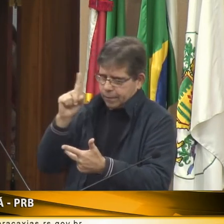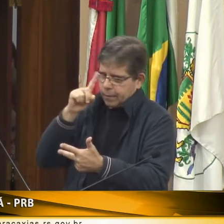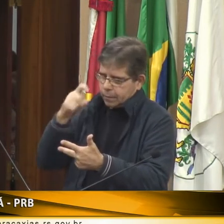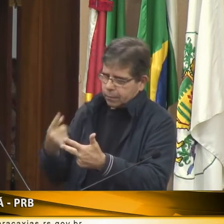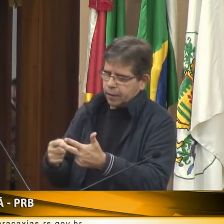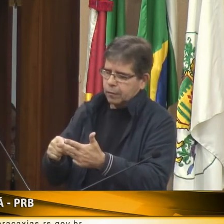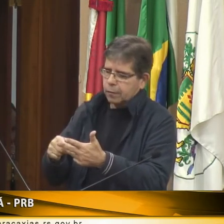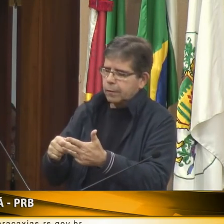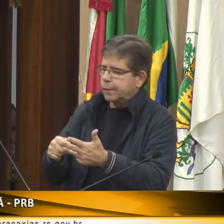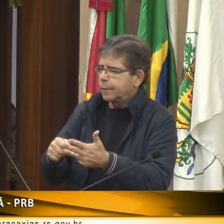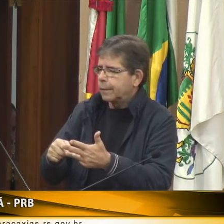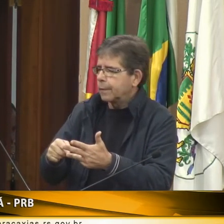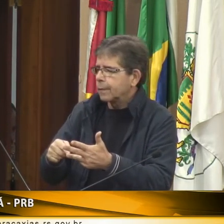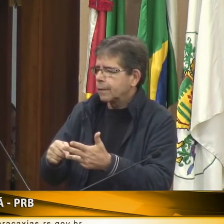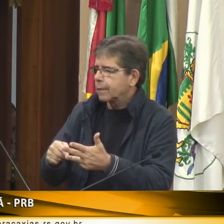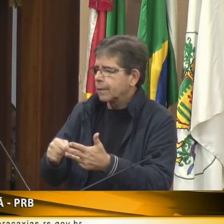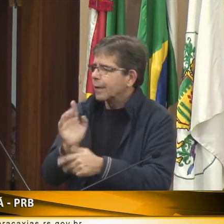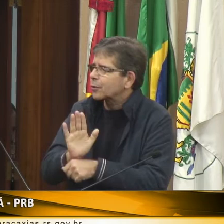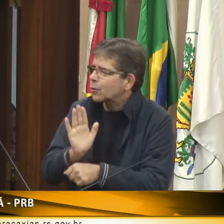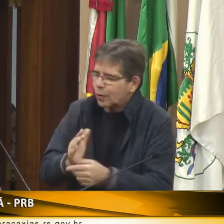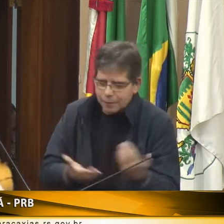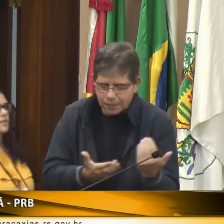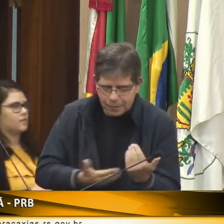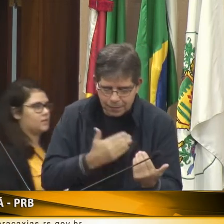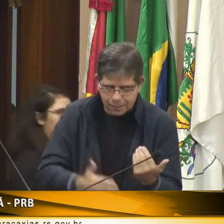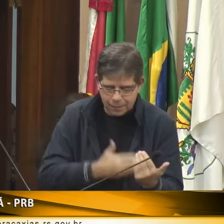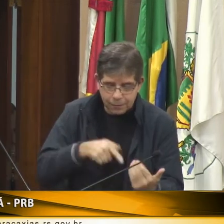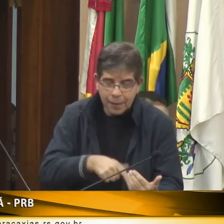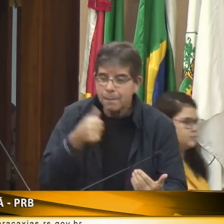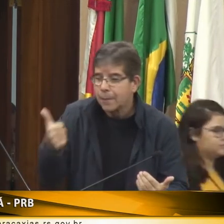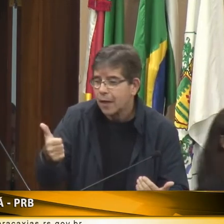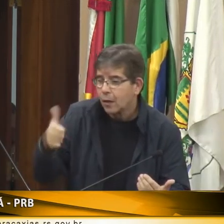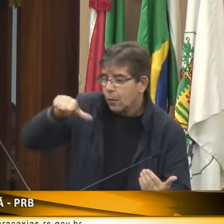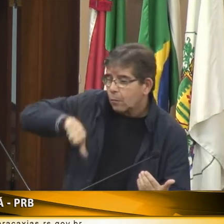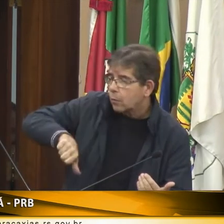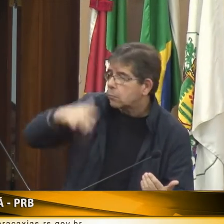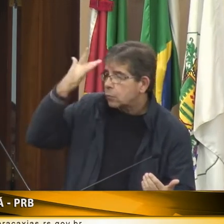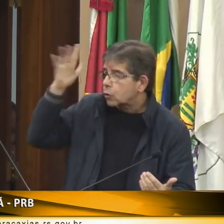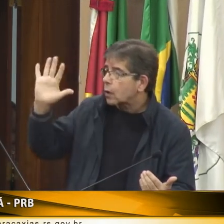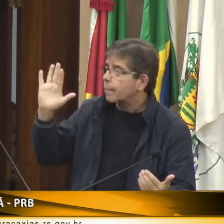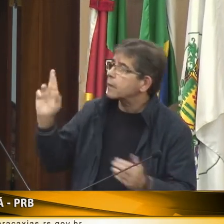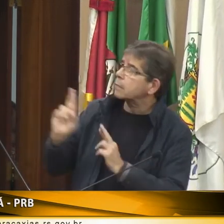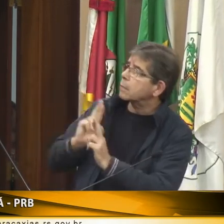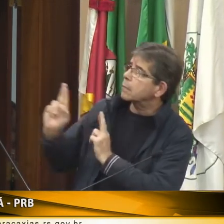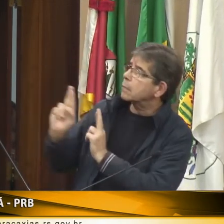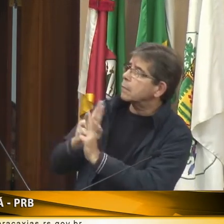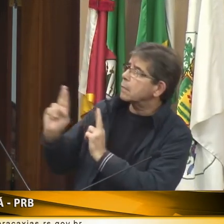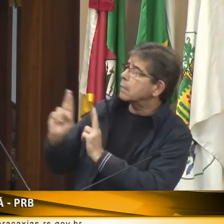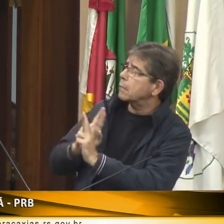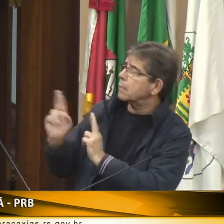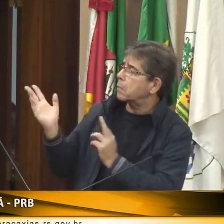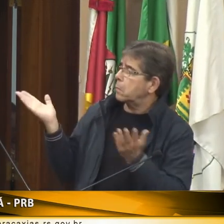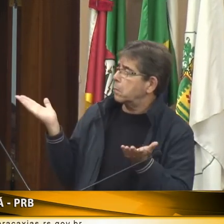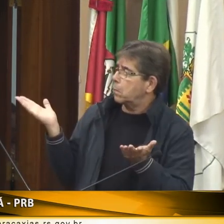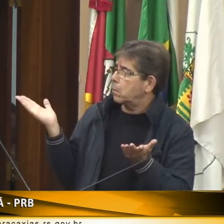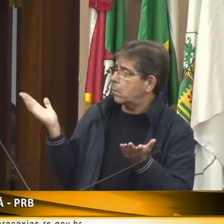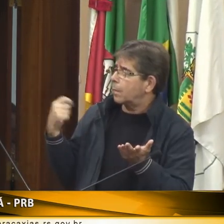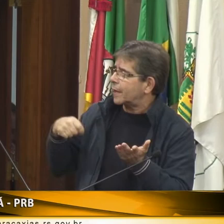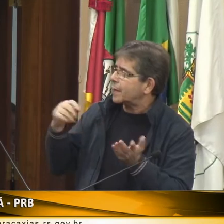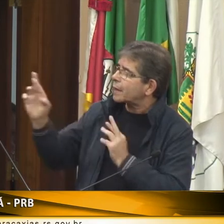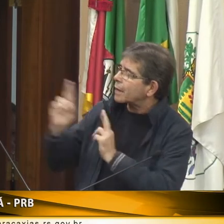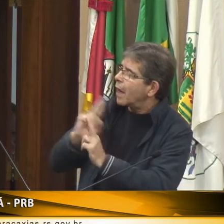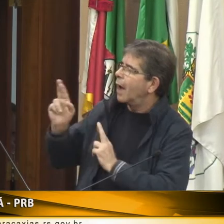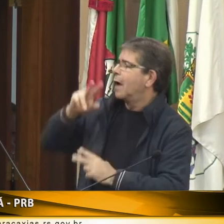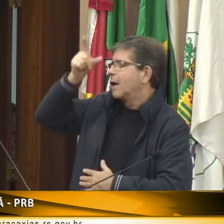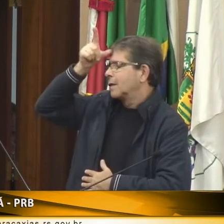o básico. Os médicos, os enfermeiros, os auxiliares que cuidam do bebê ou pediatra, para que tenham